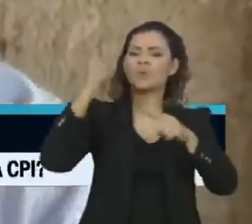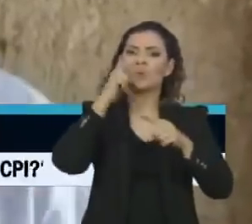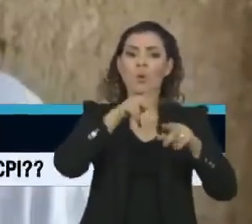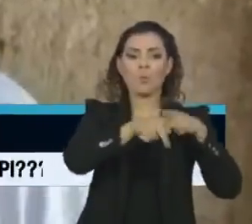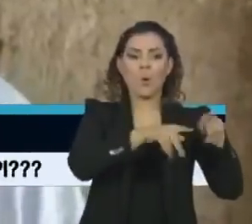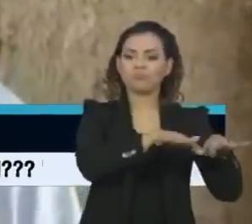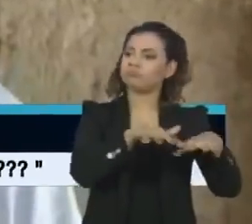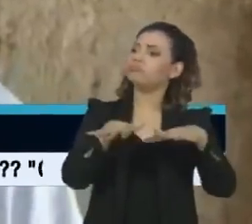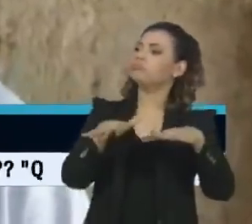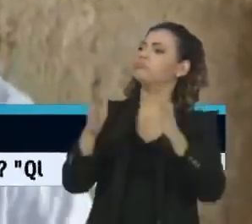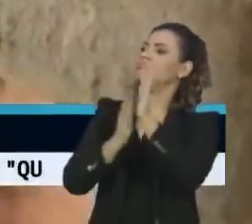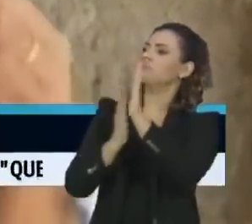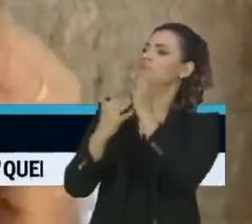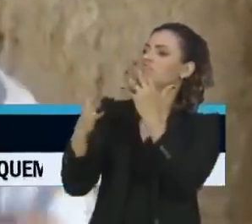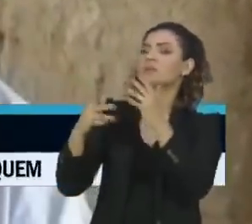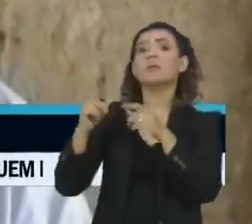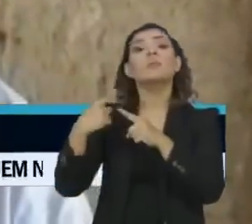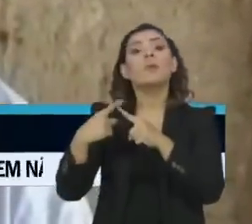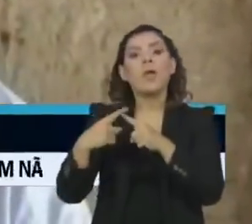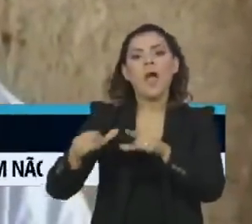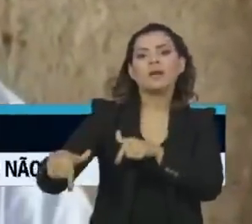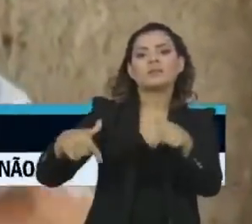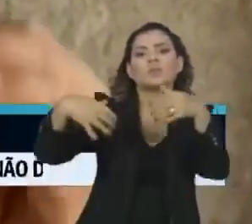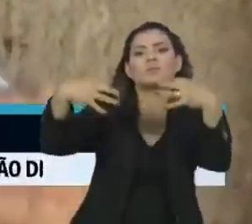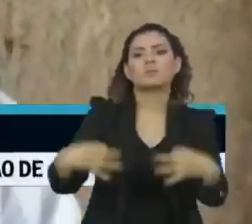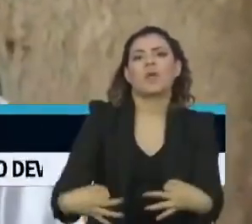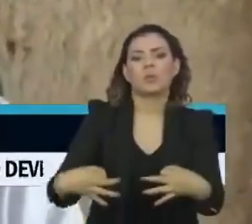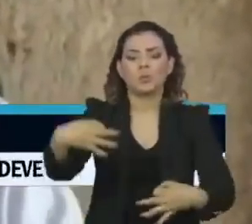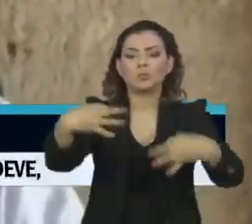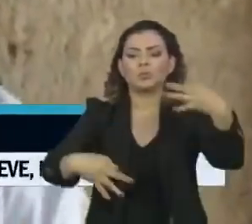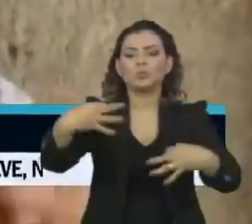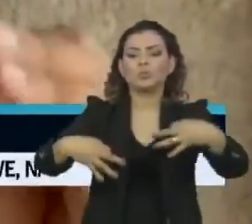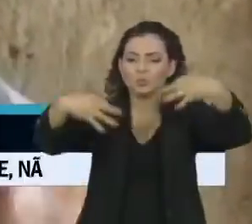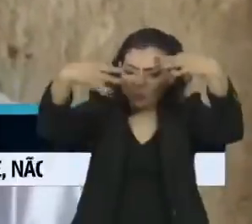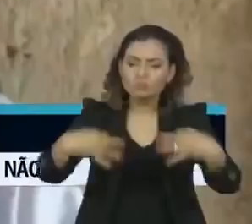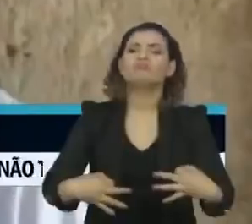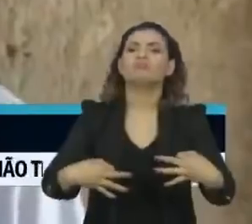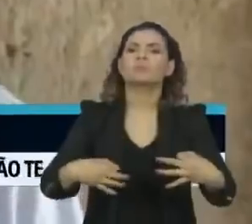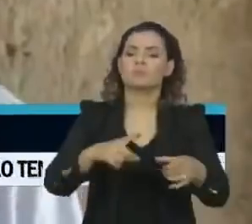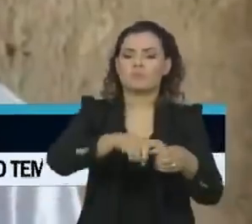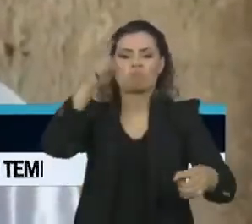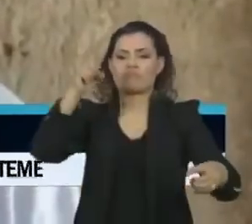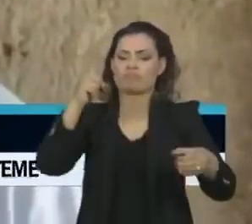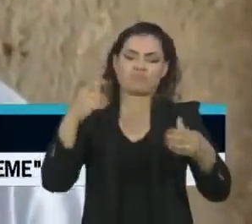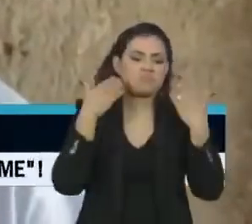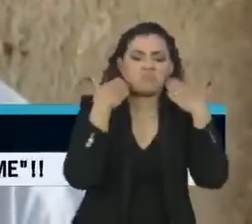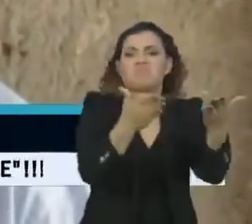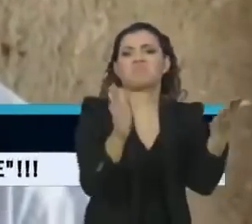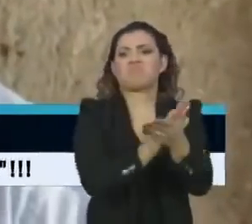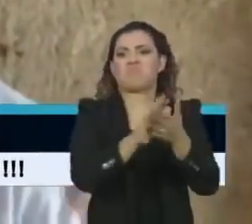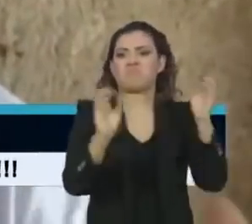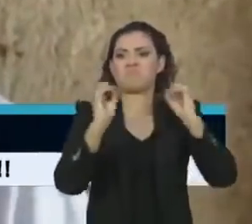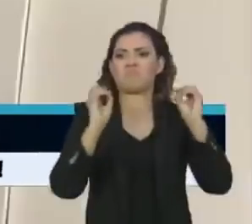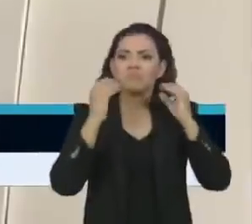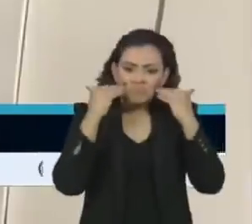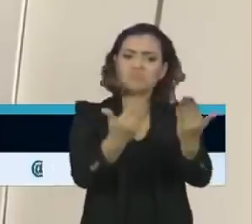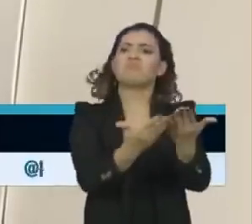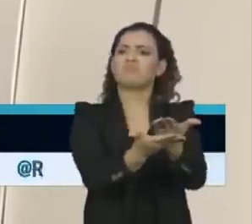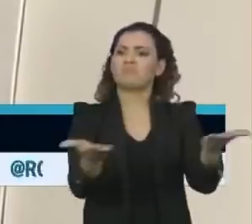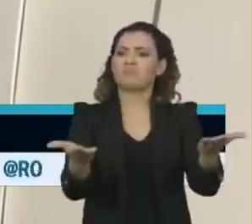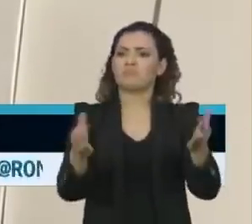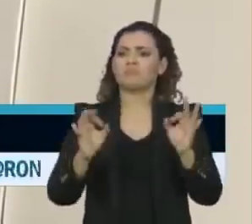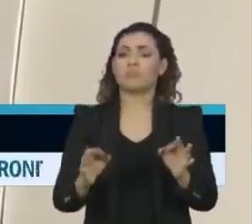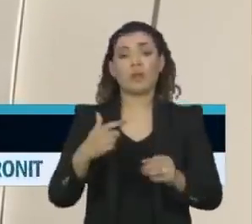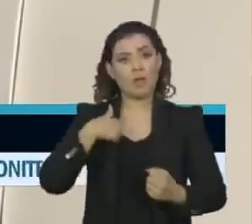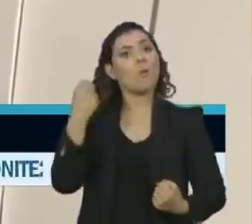pública, perante a sociedade, porque vai estar fazendo algo justo, independente, de uma forma ampla. Eu